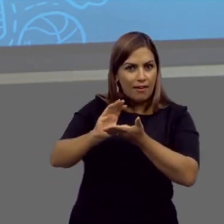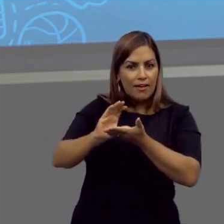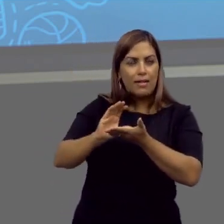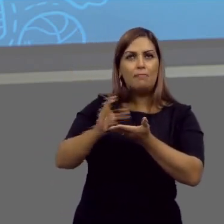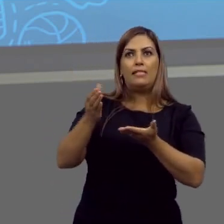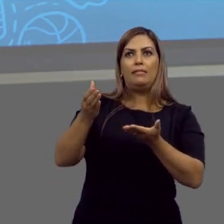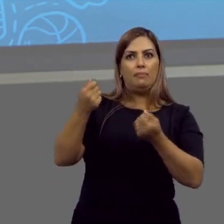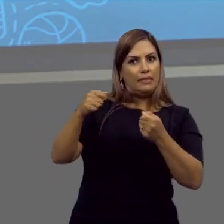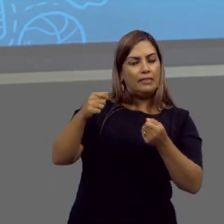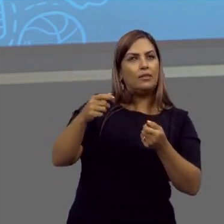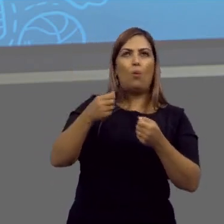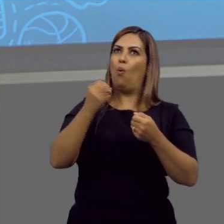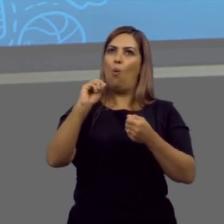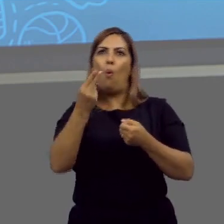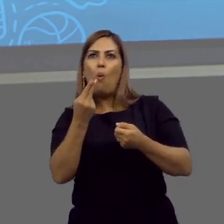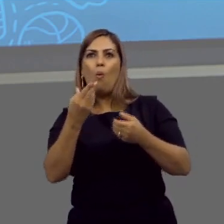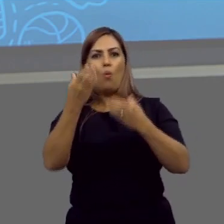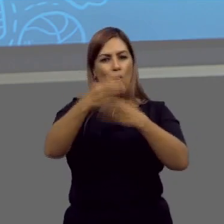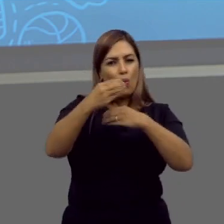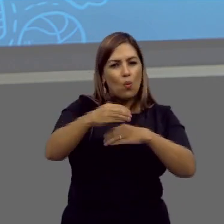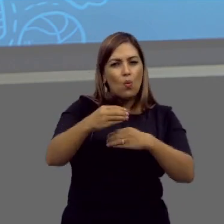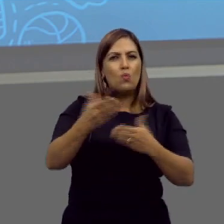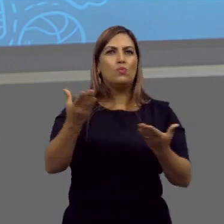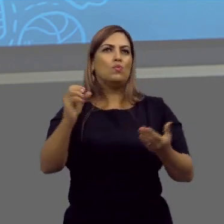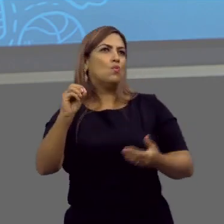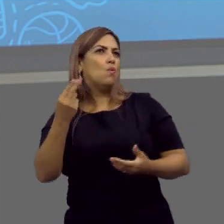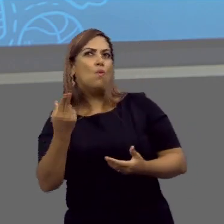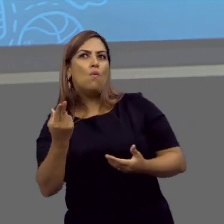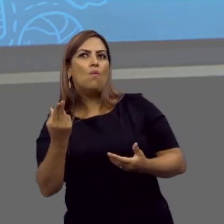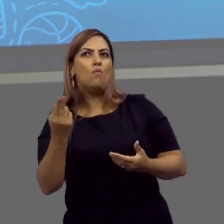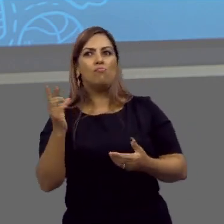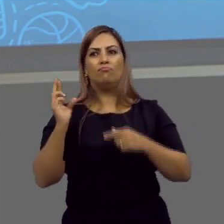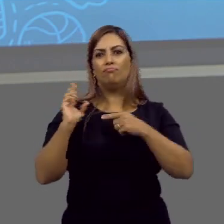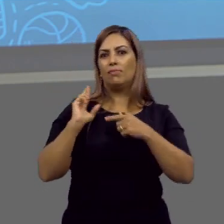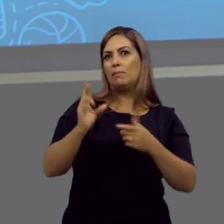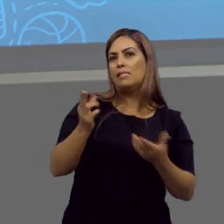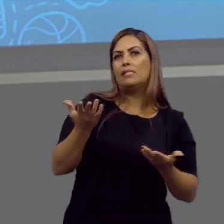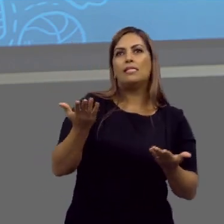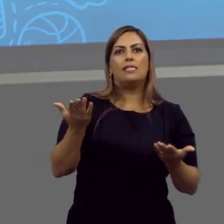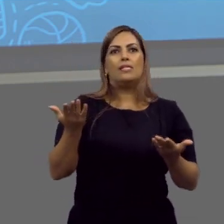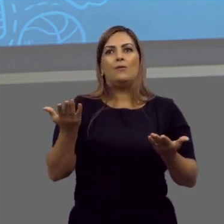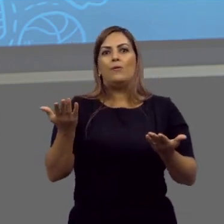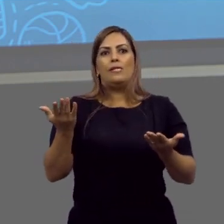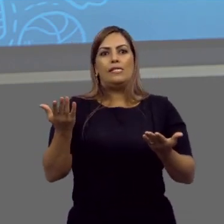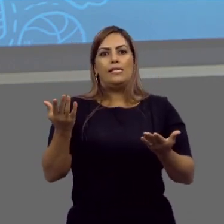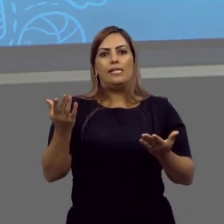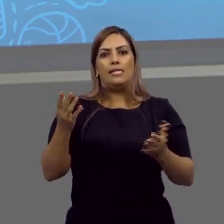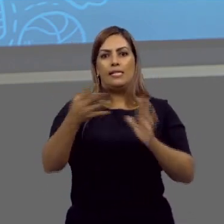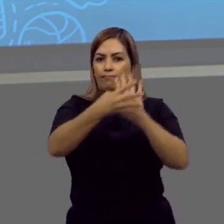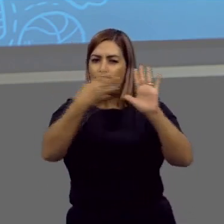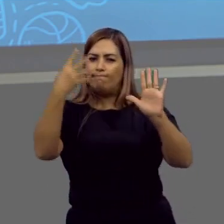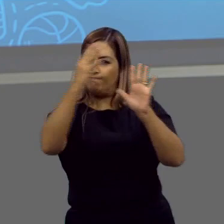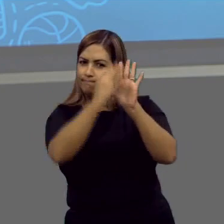destinadas. Deve ser feito por abertura de concurso. Deve ser feito por representação de matriz curricular